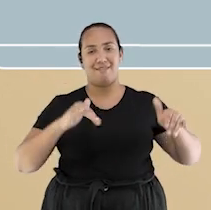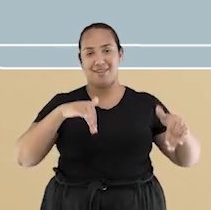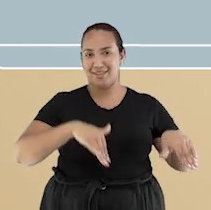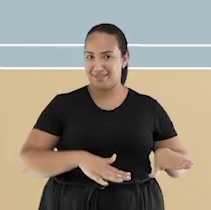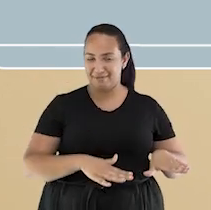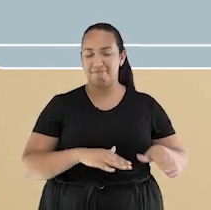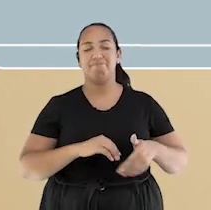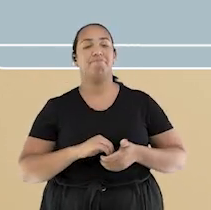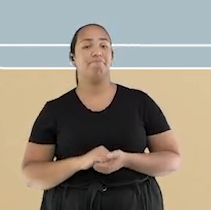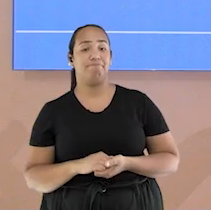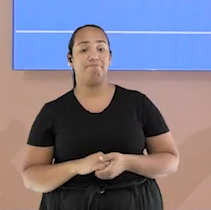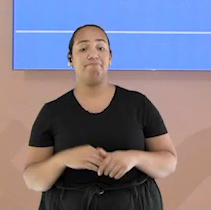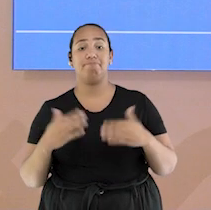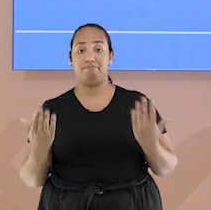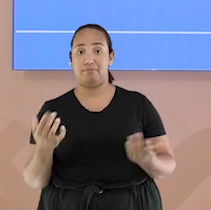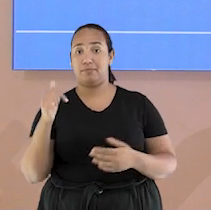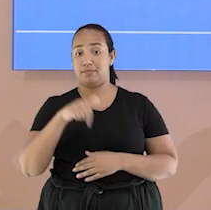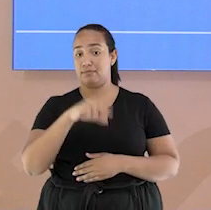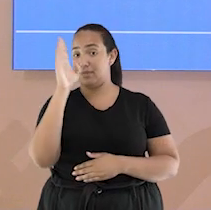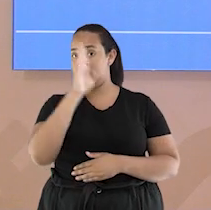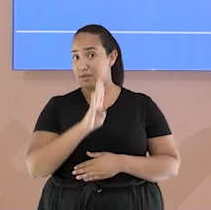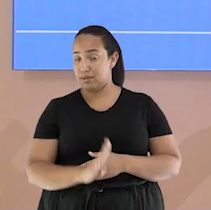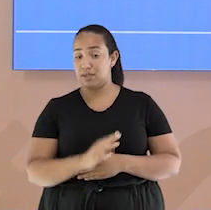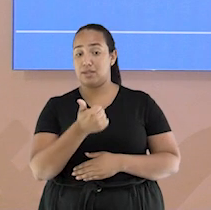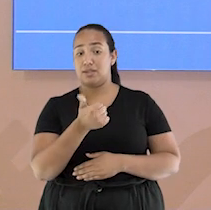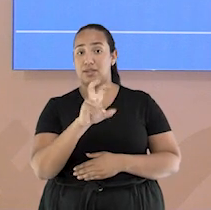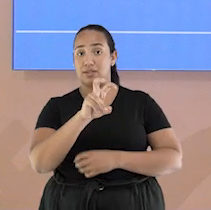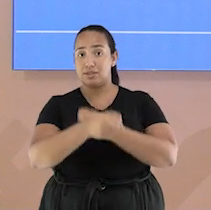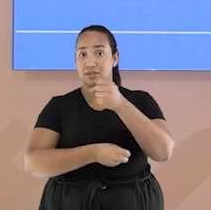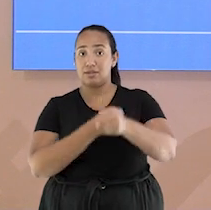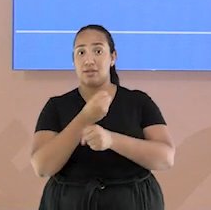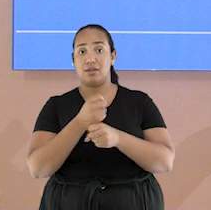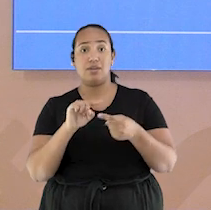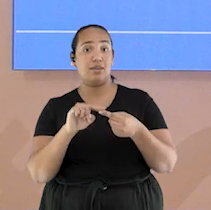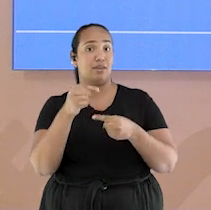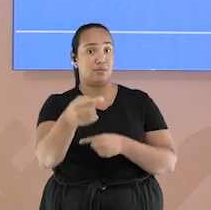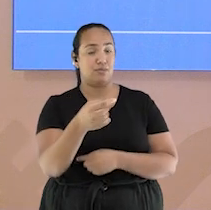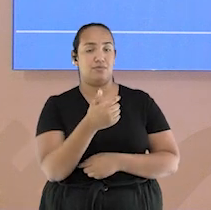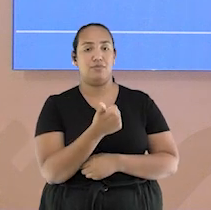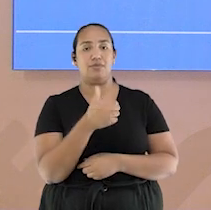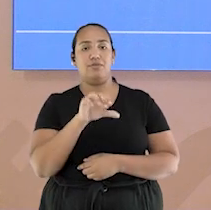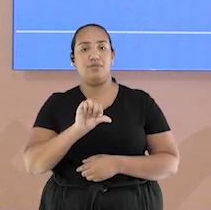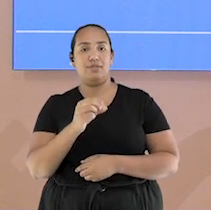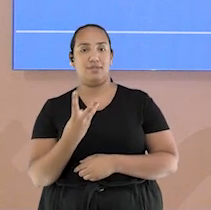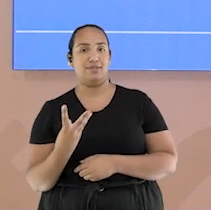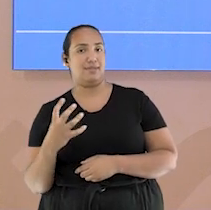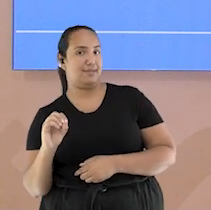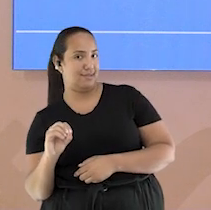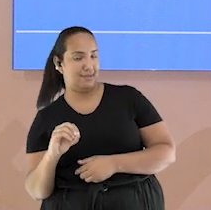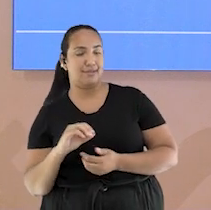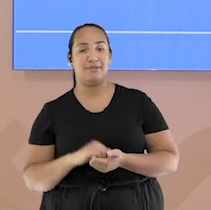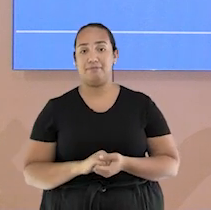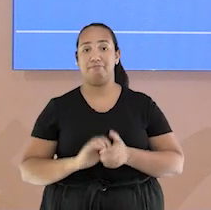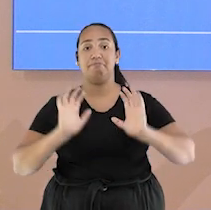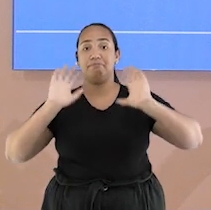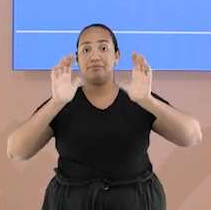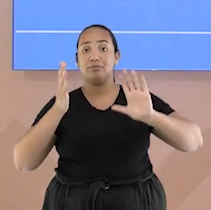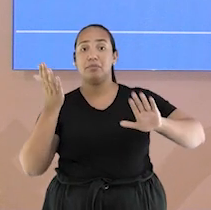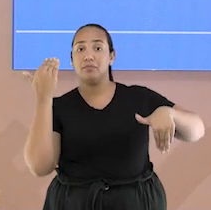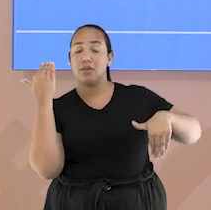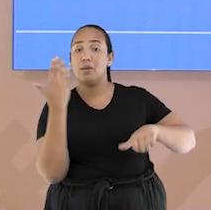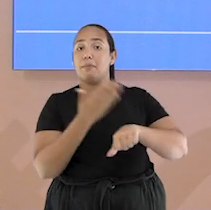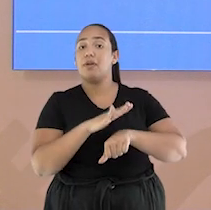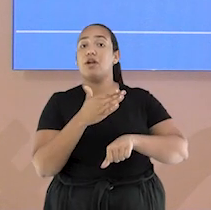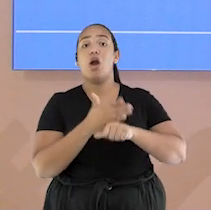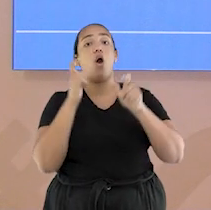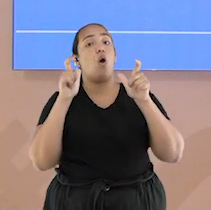passatempo no verão. No Brasil, 15 anos depois, em 1930, o vôlei de praia começou a ser